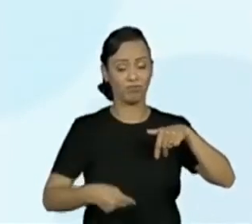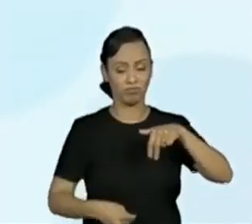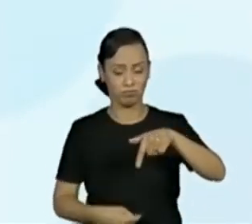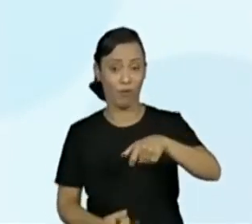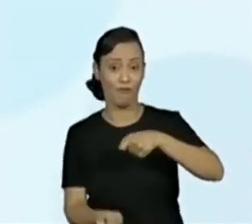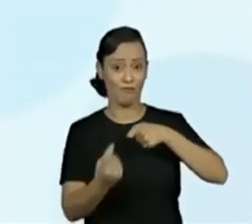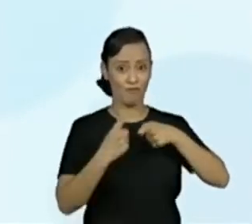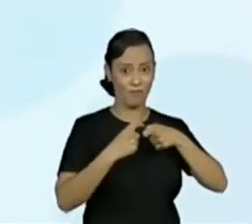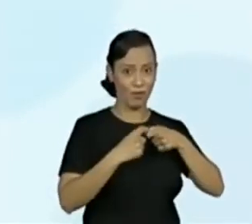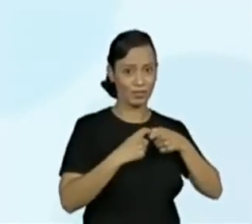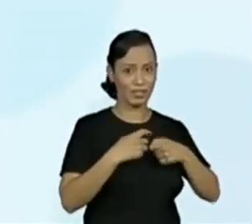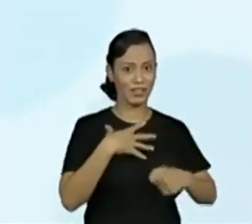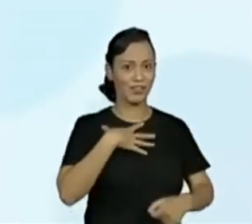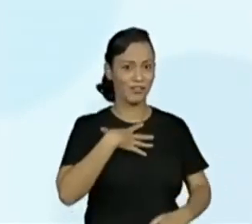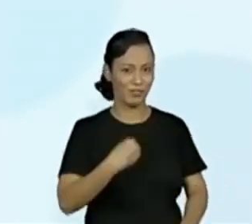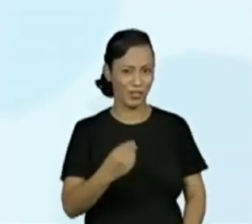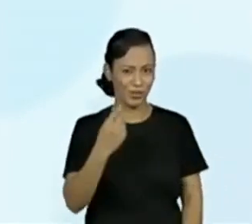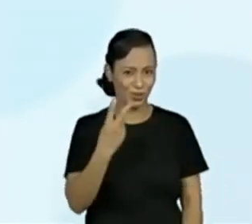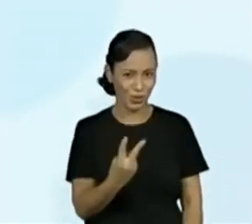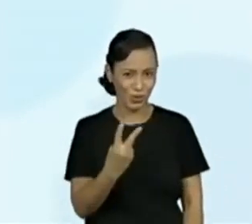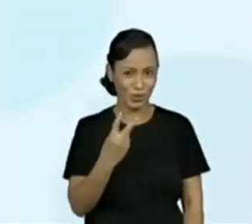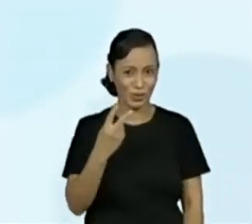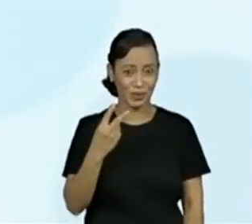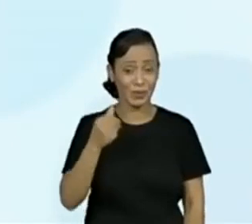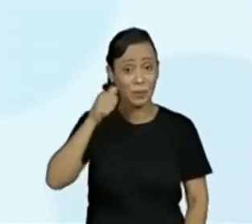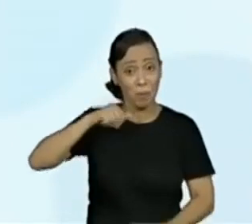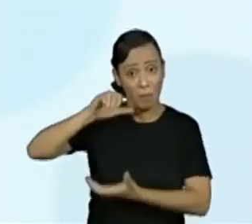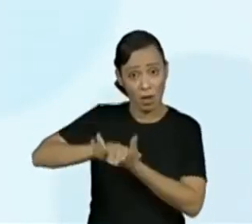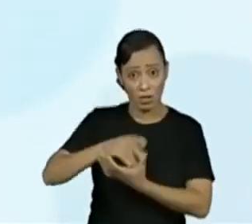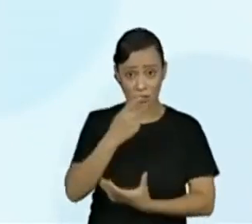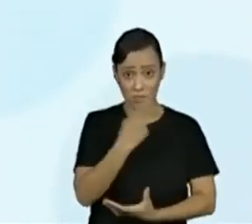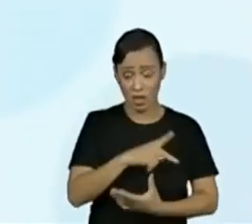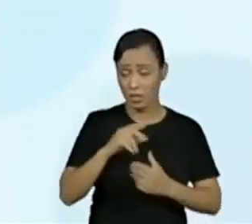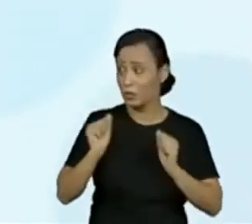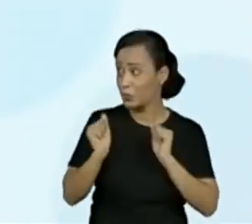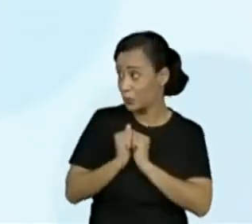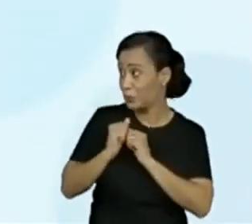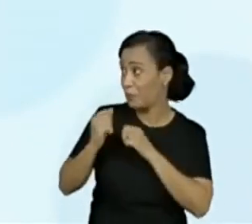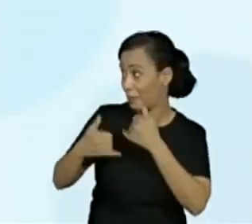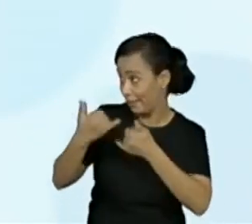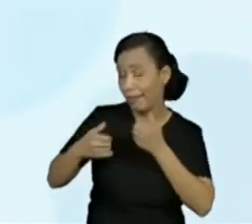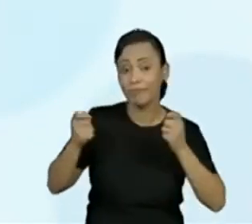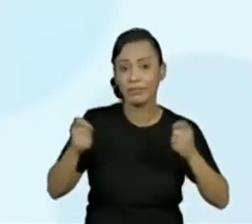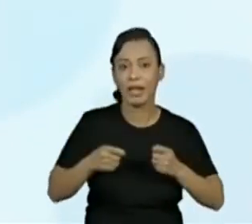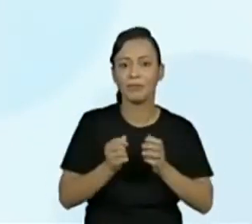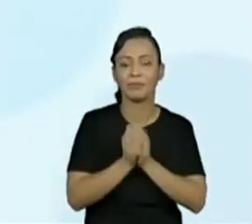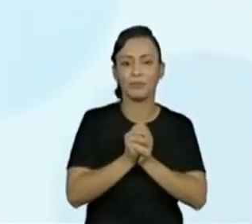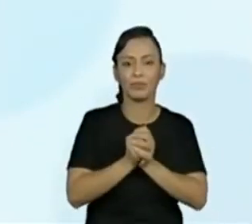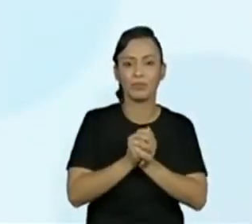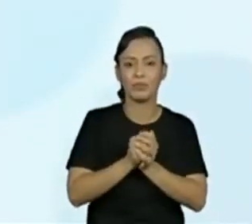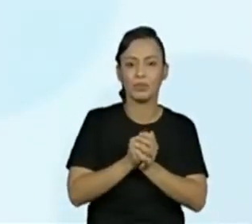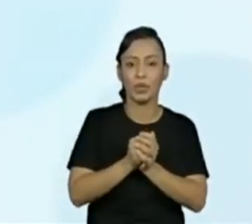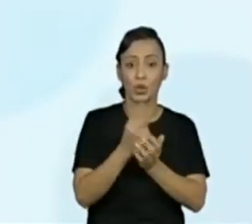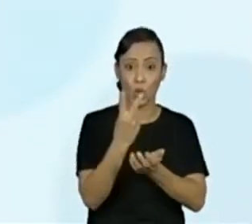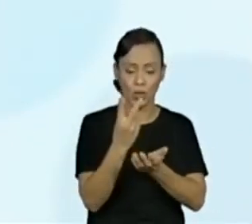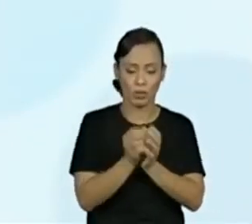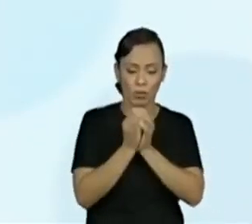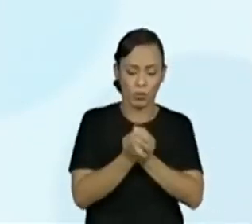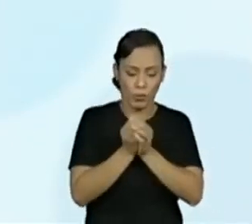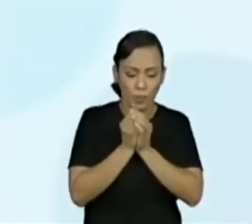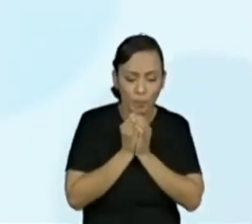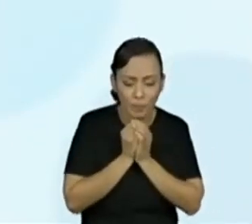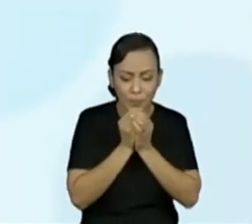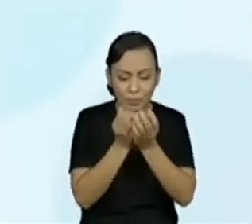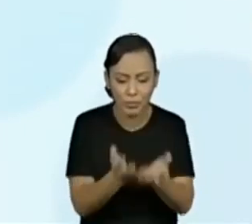gostoso. É. Ela lança dois dados. Eles observam as faces viradas para